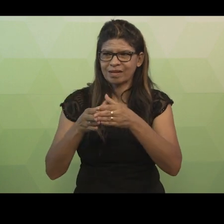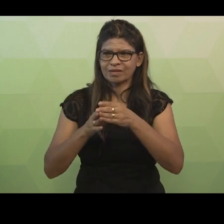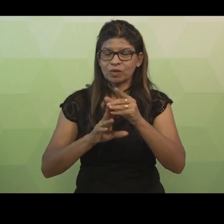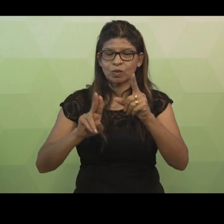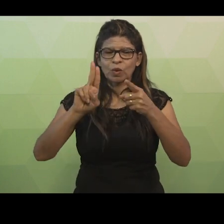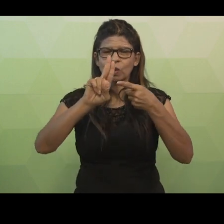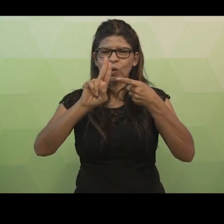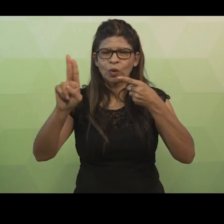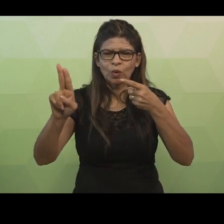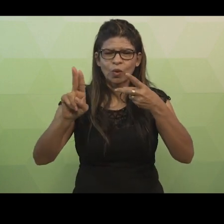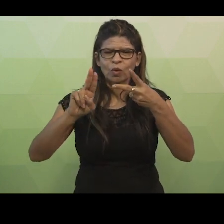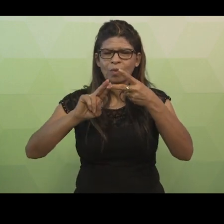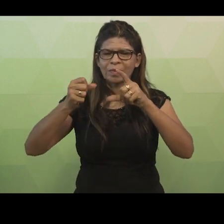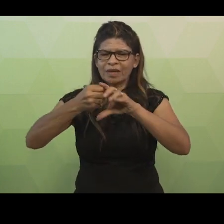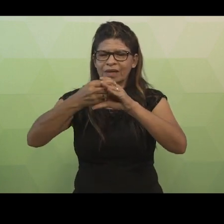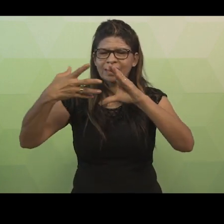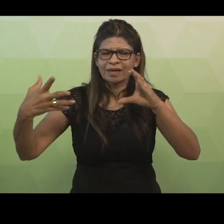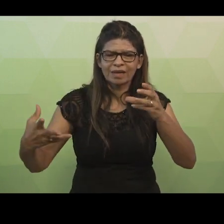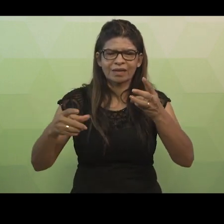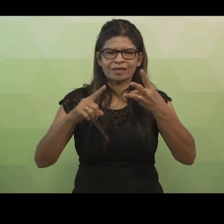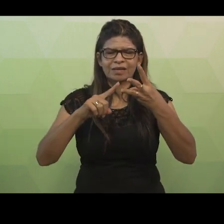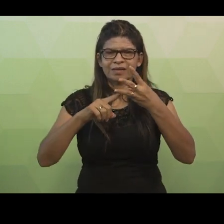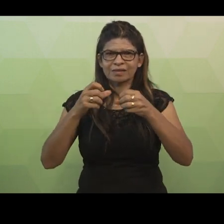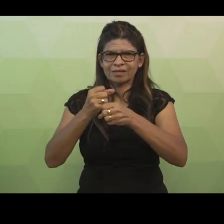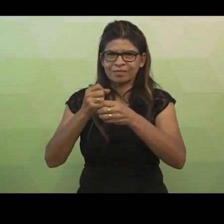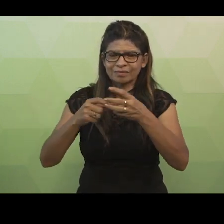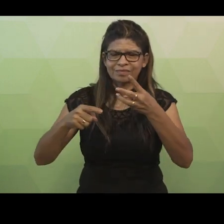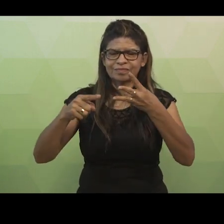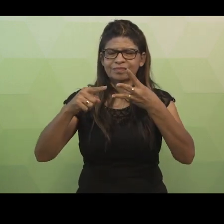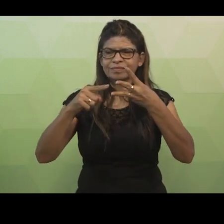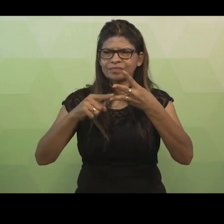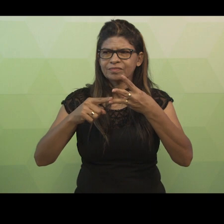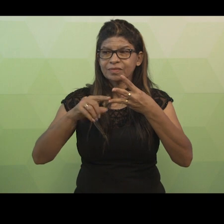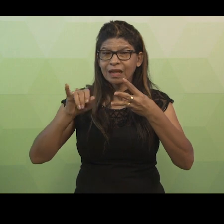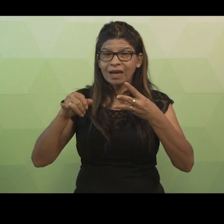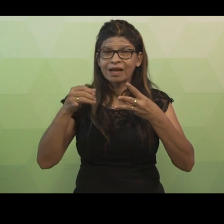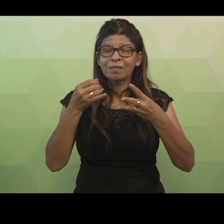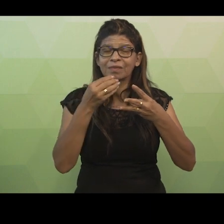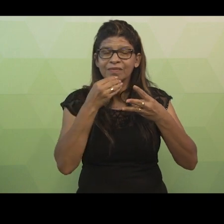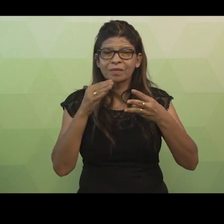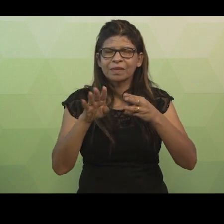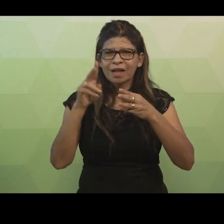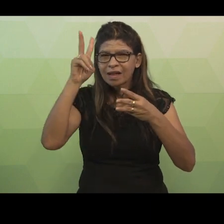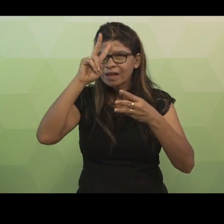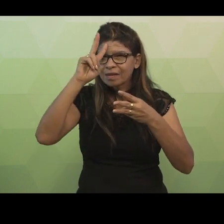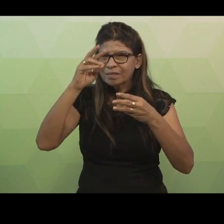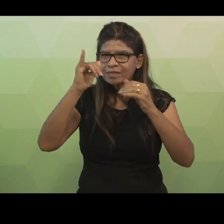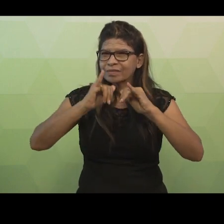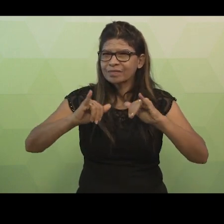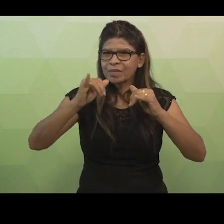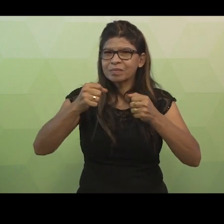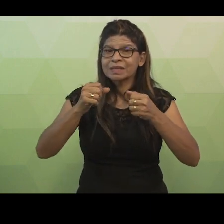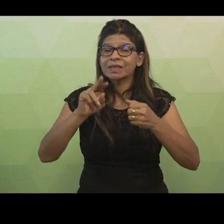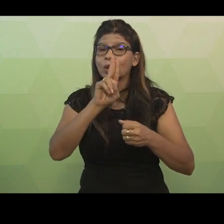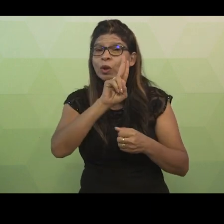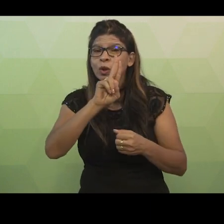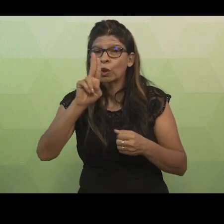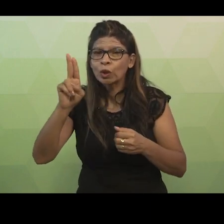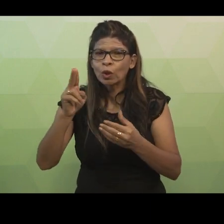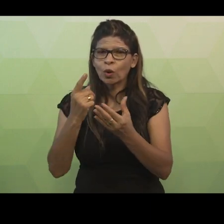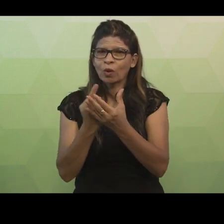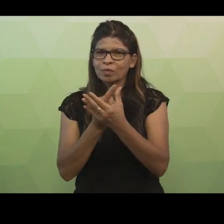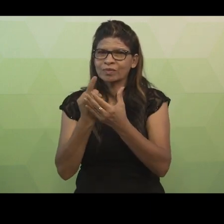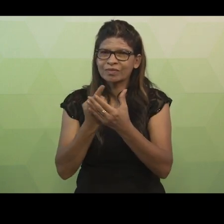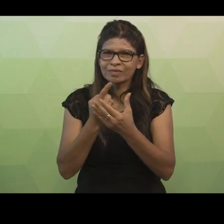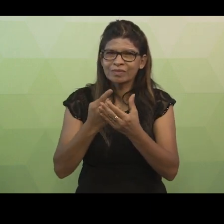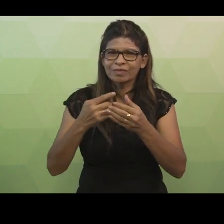os atributos e as operações. Aproveito para lembrá-los também que devemos usar nomes no singular, sem